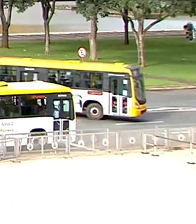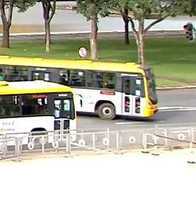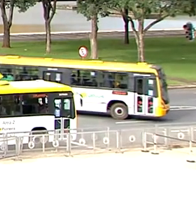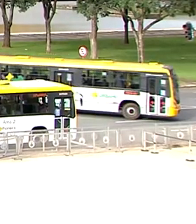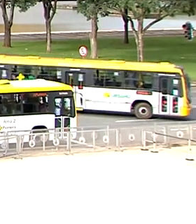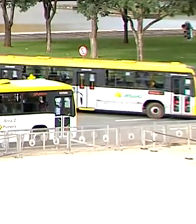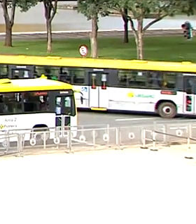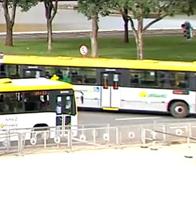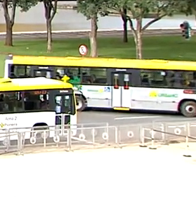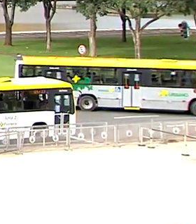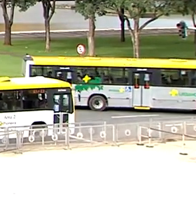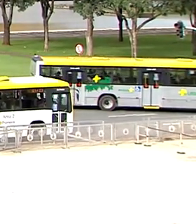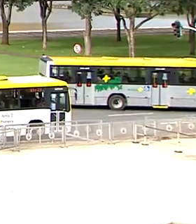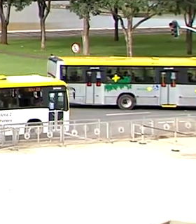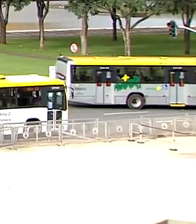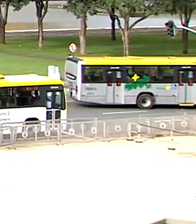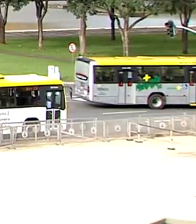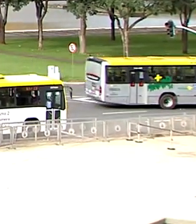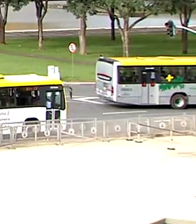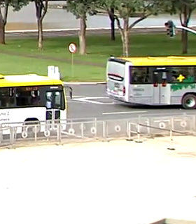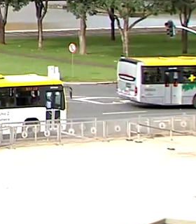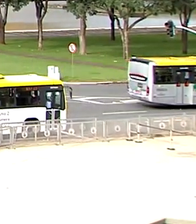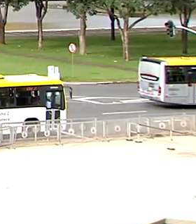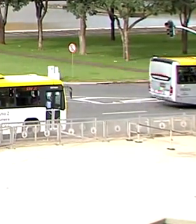Legenda Legenda Zanotto